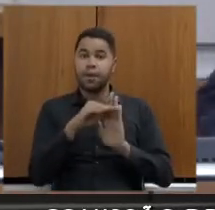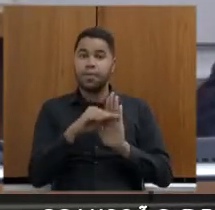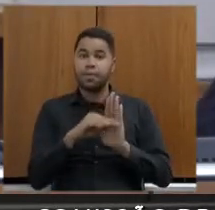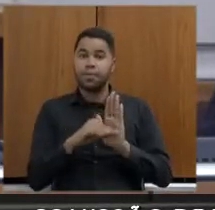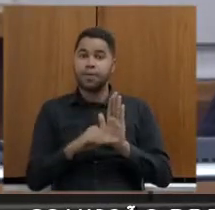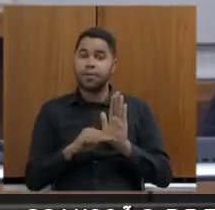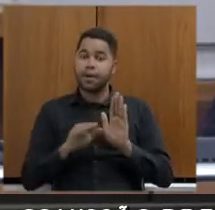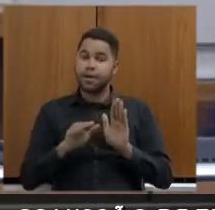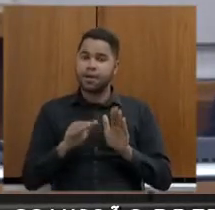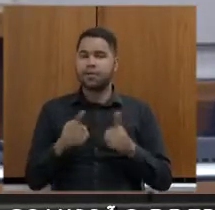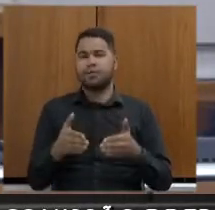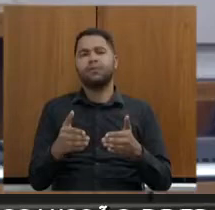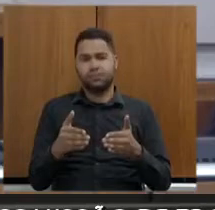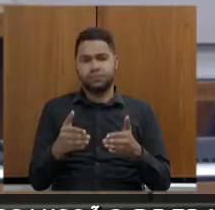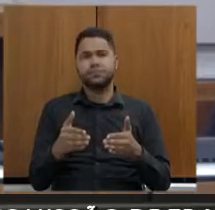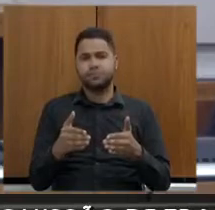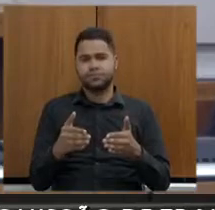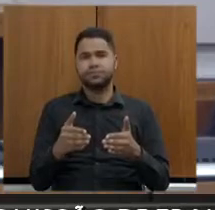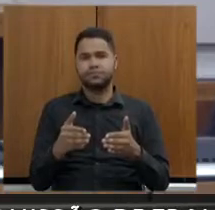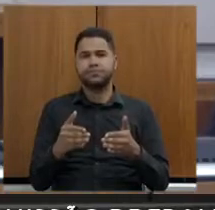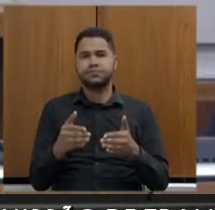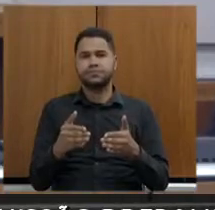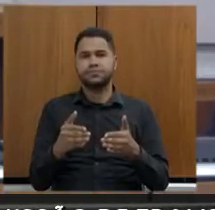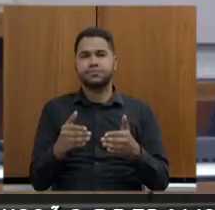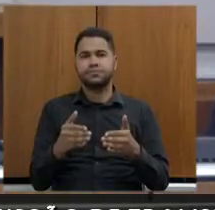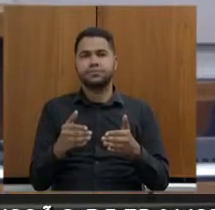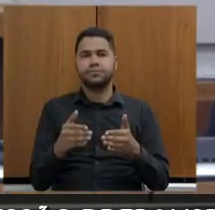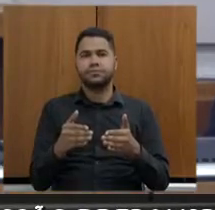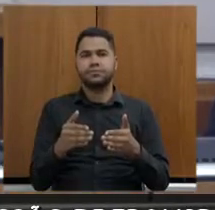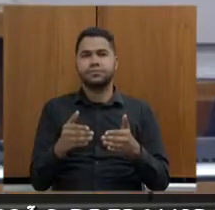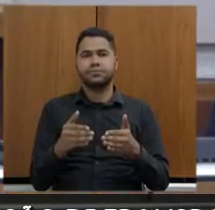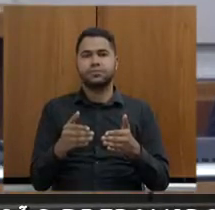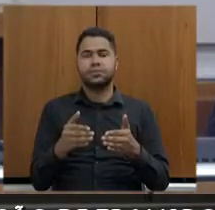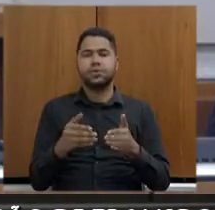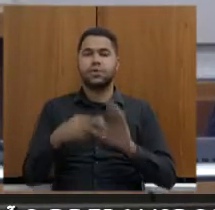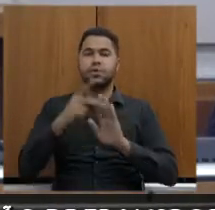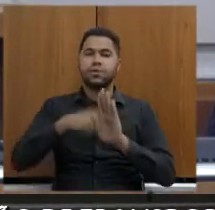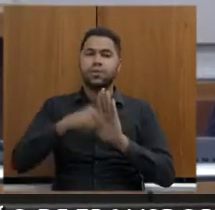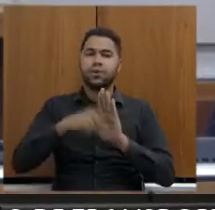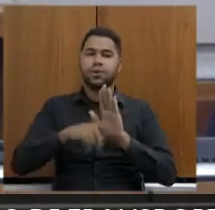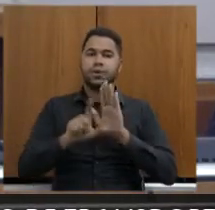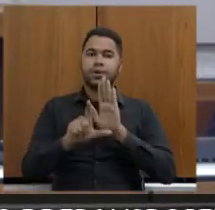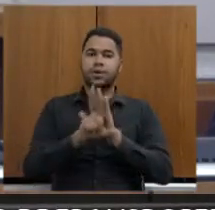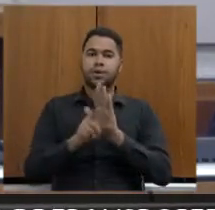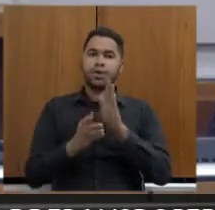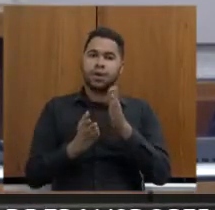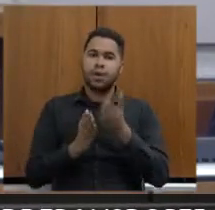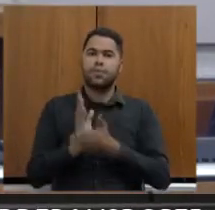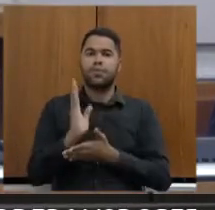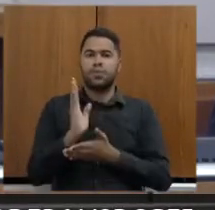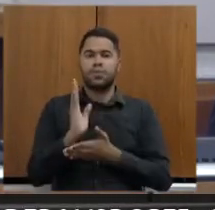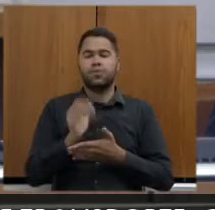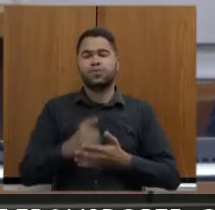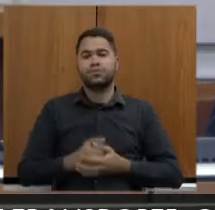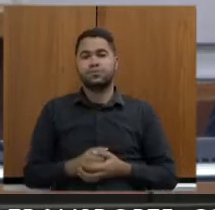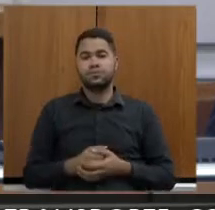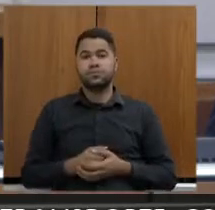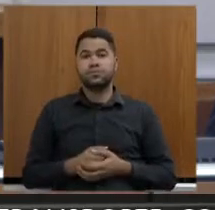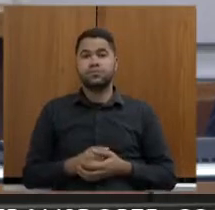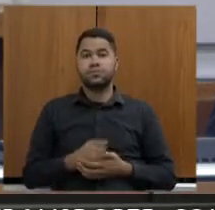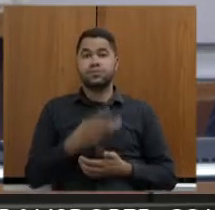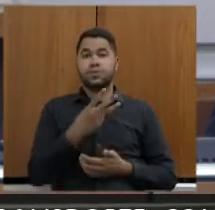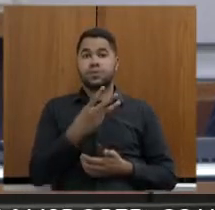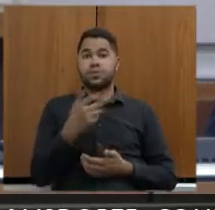especificamente no projeto de lei que aprovou, na lei que aprovou o acordo. Desses